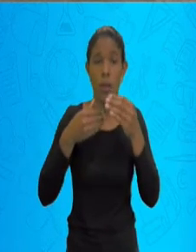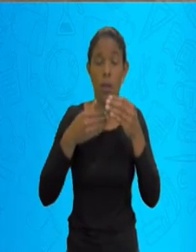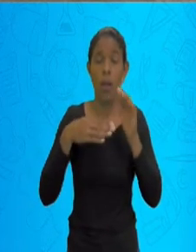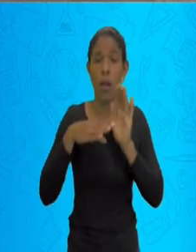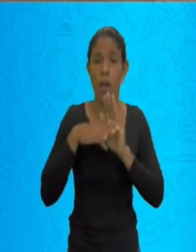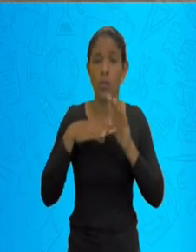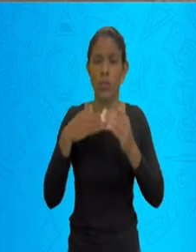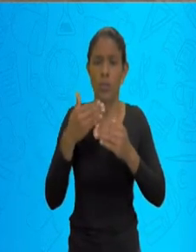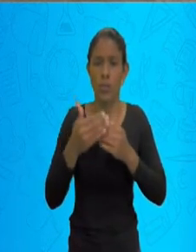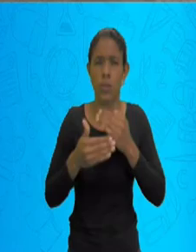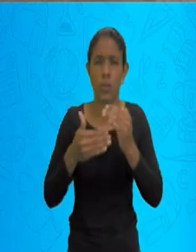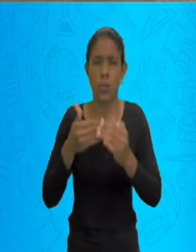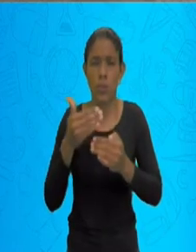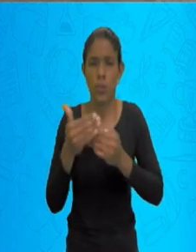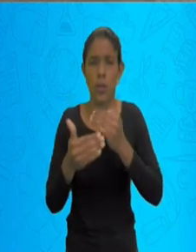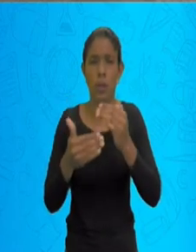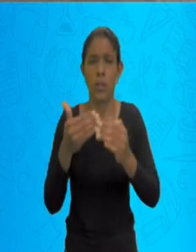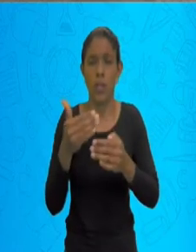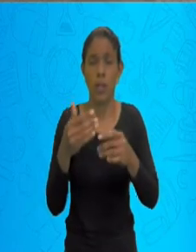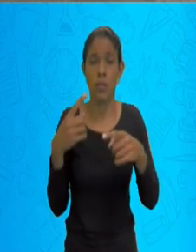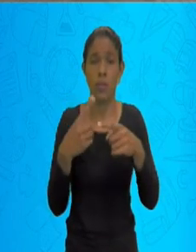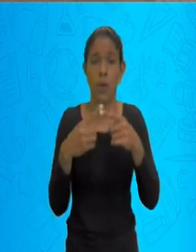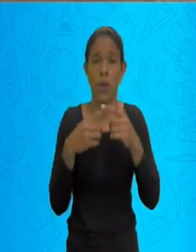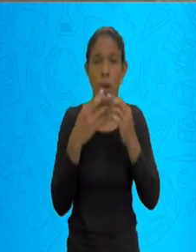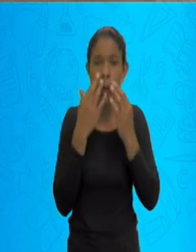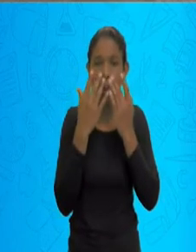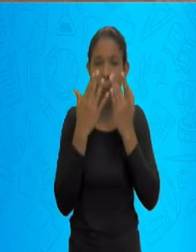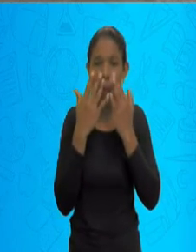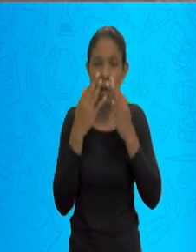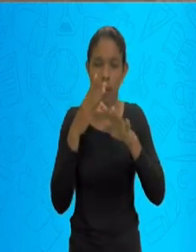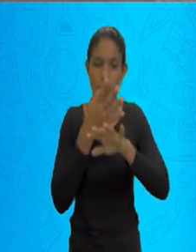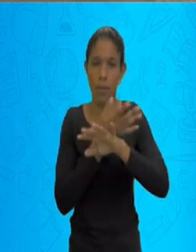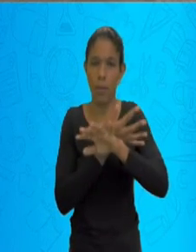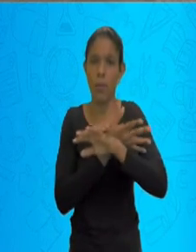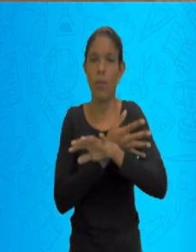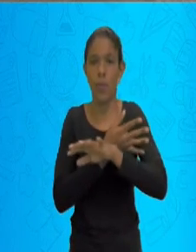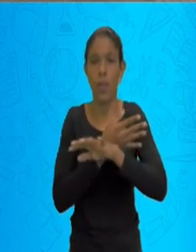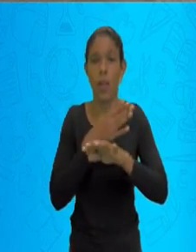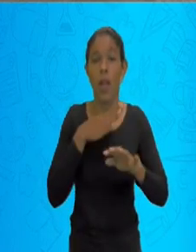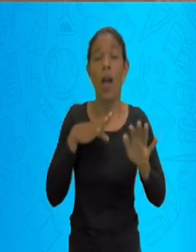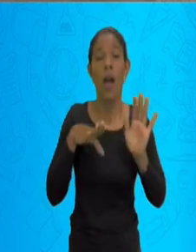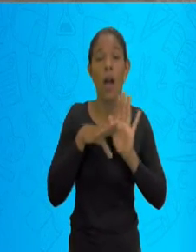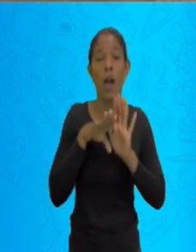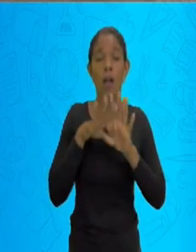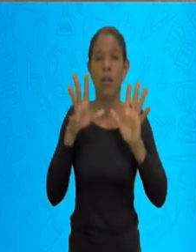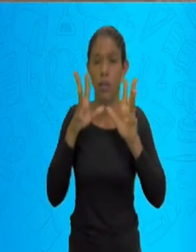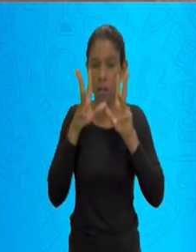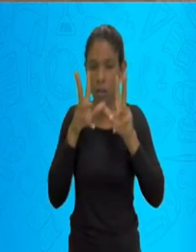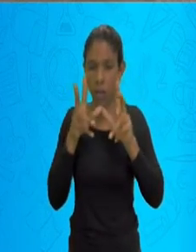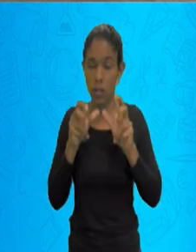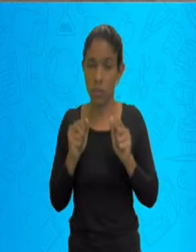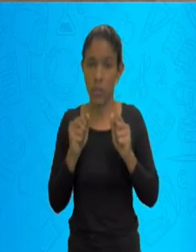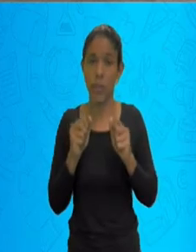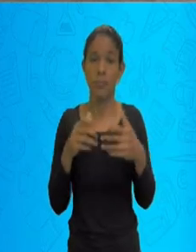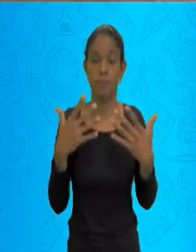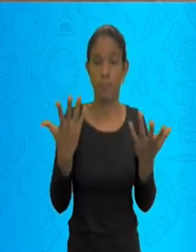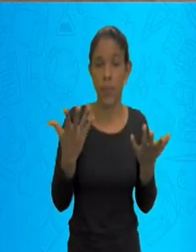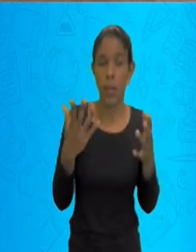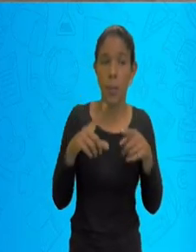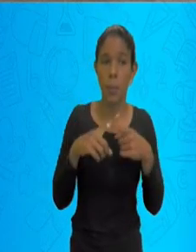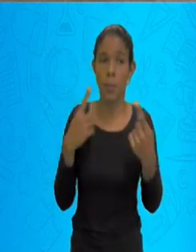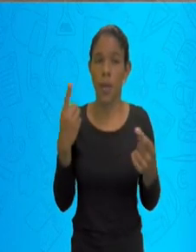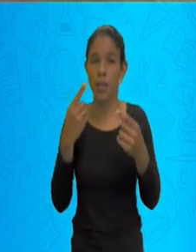filtro? Pois é, quando esse filtro ali não funciona, beleza, e deixa passar alguma coisa,